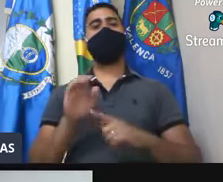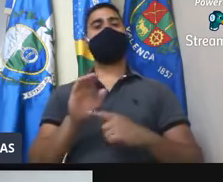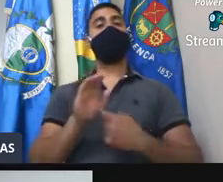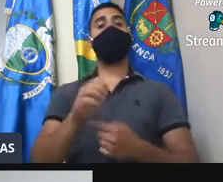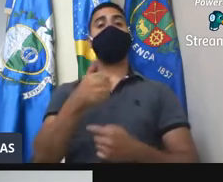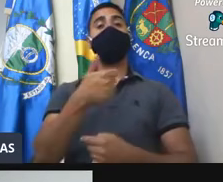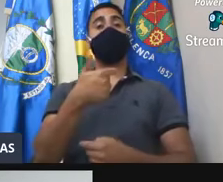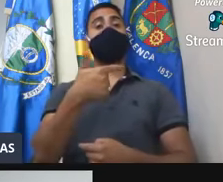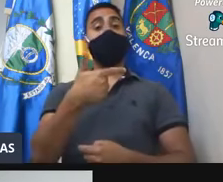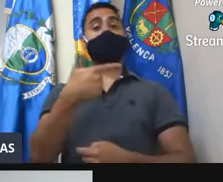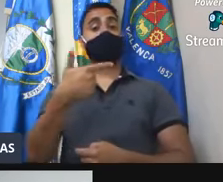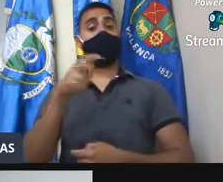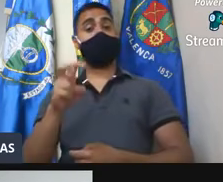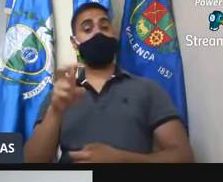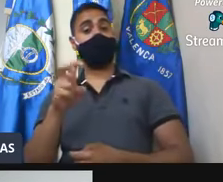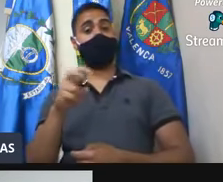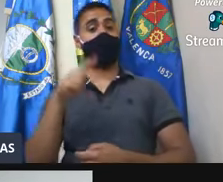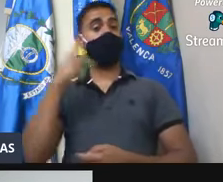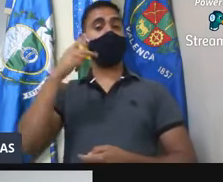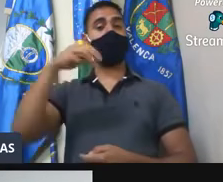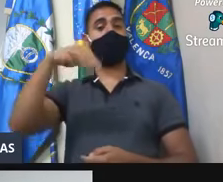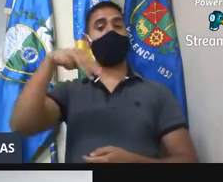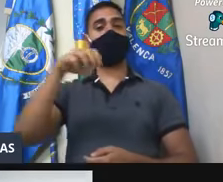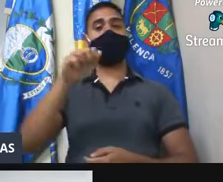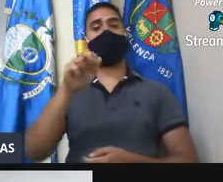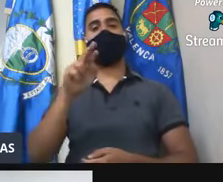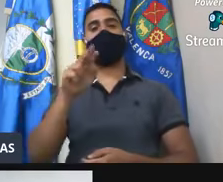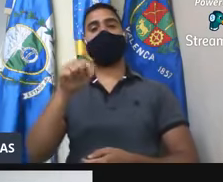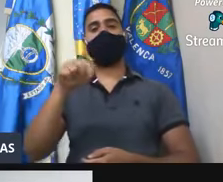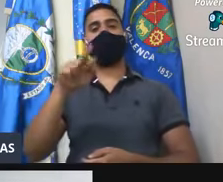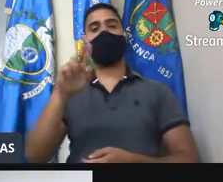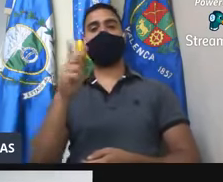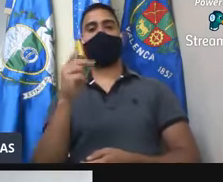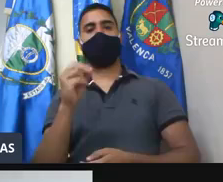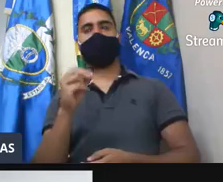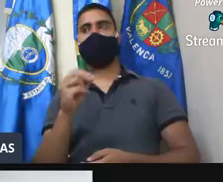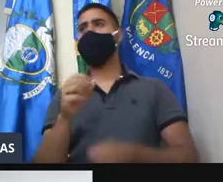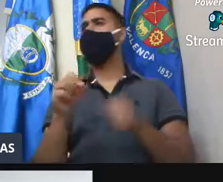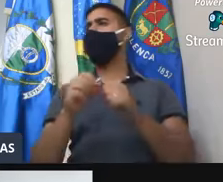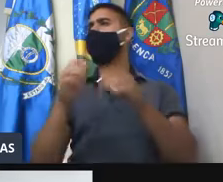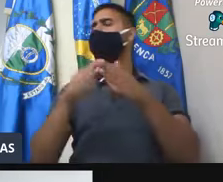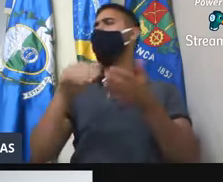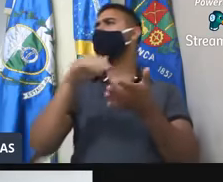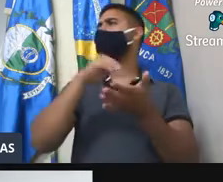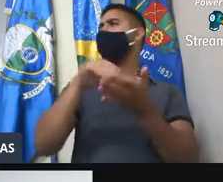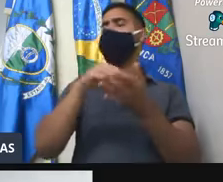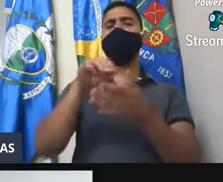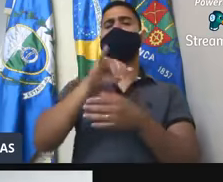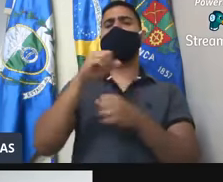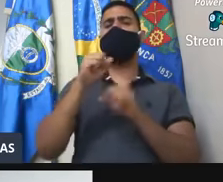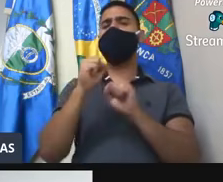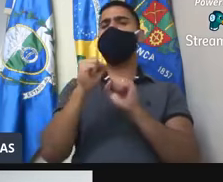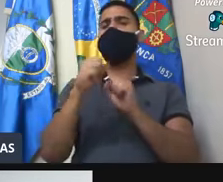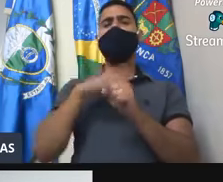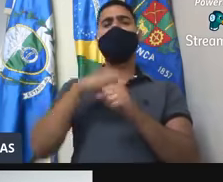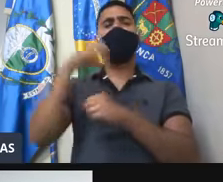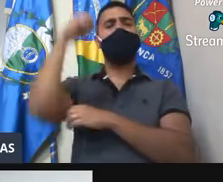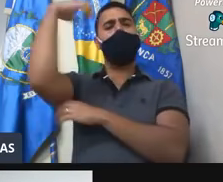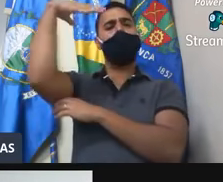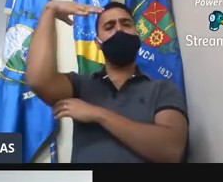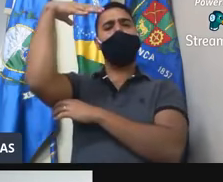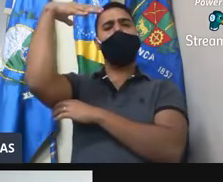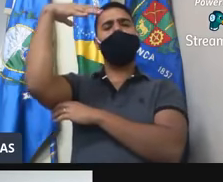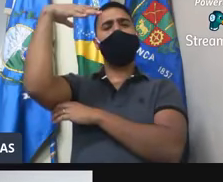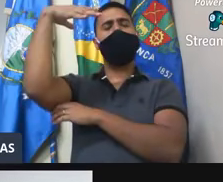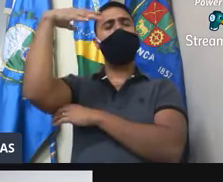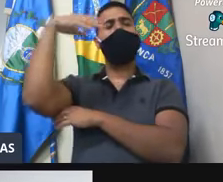225 é do Marquinho da Saúde. Ele requer ao secretário de serviço público a instalação de um poste com braço de luz na